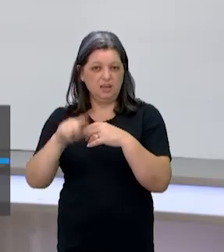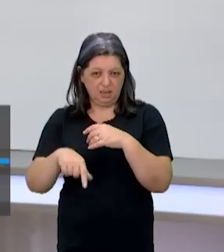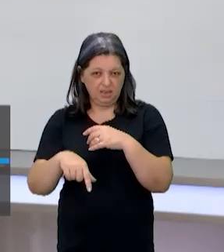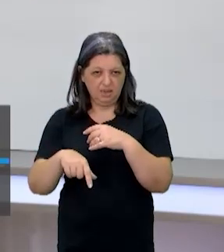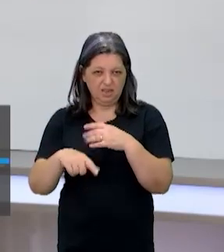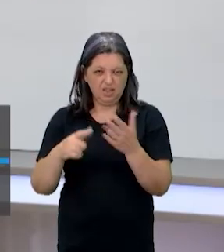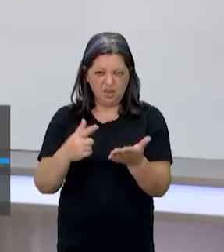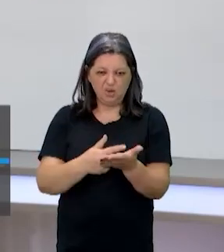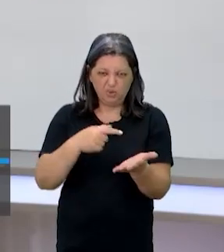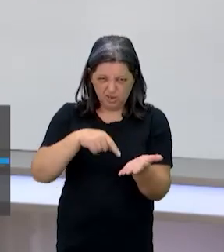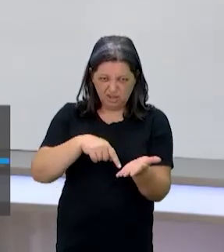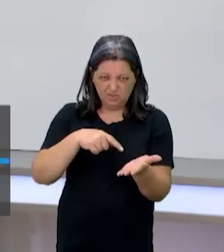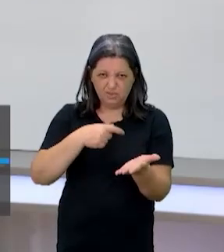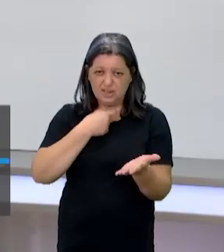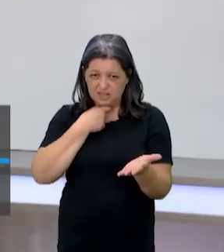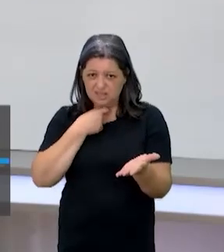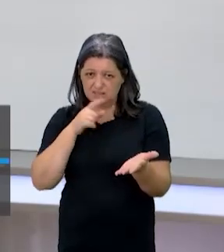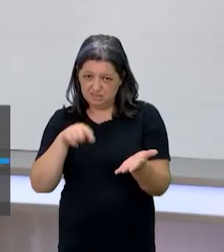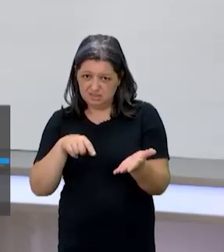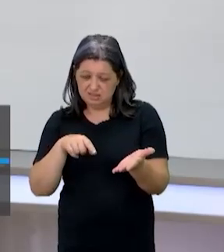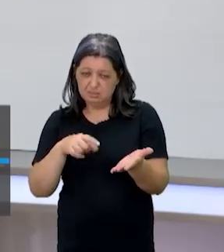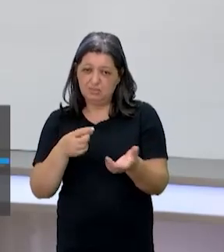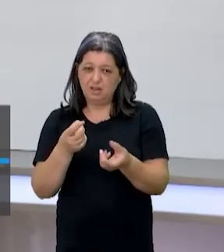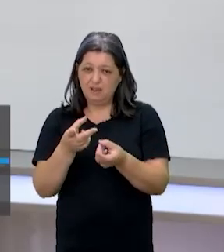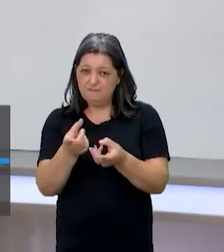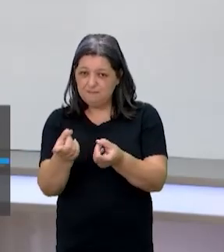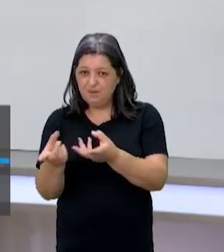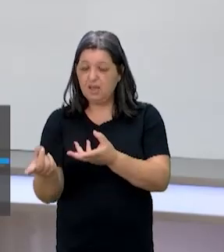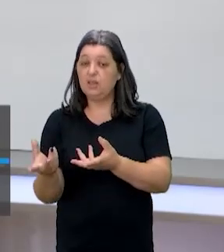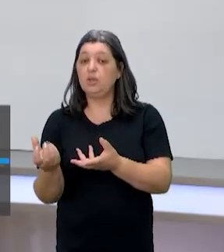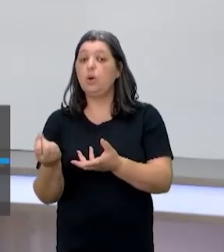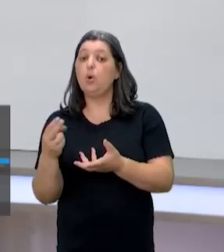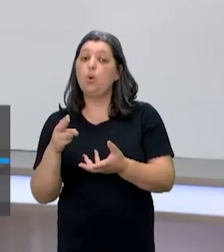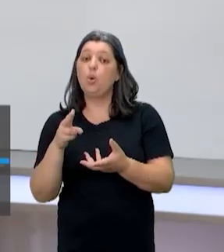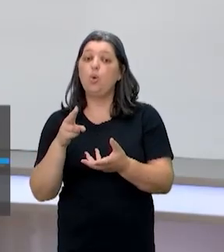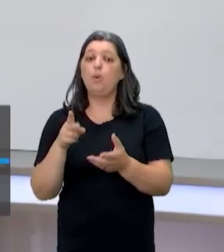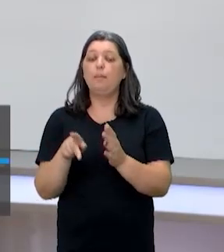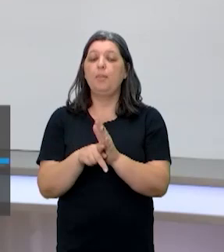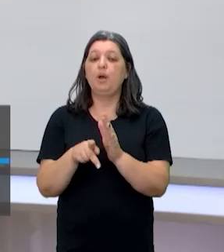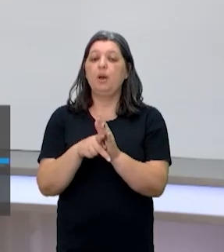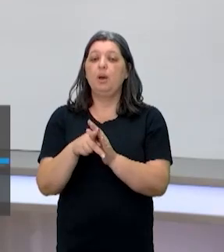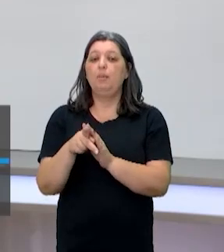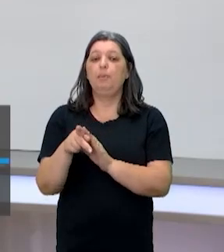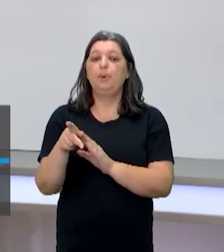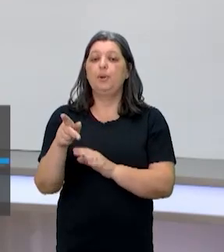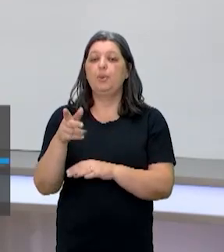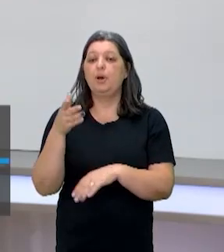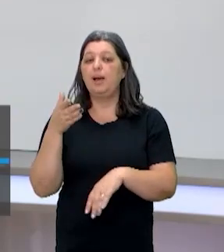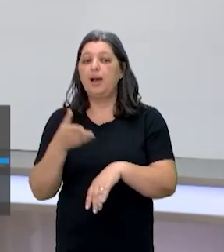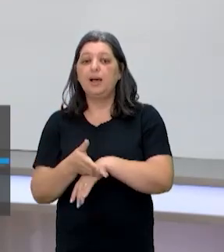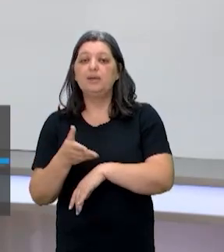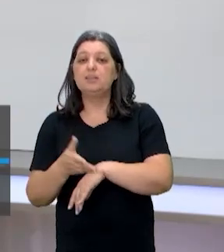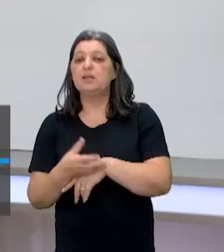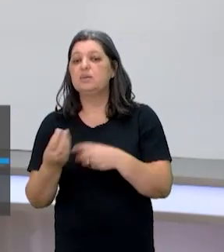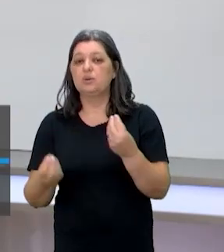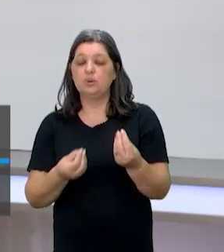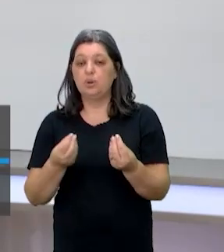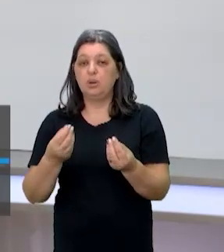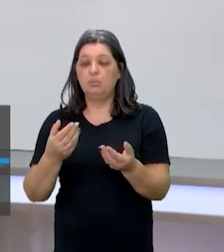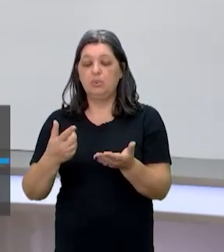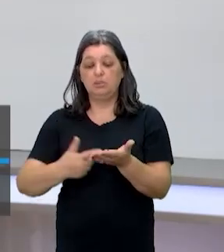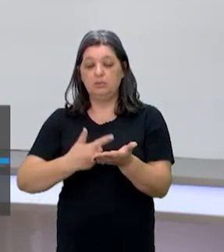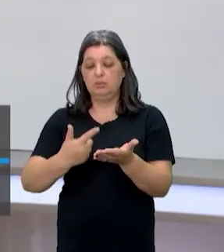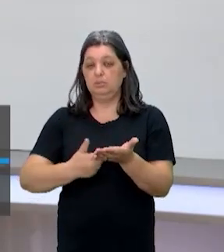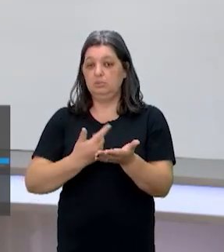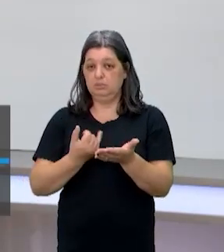que está em crise? Pode ser a venda de livro ou acesso a esse livro, né? Como que esse livro está chegando e se ele